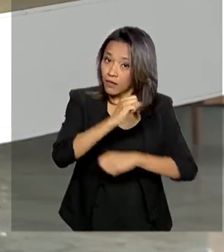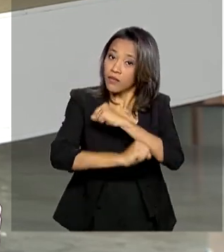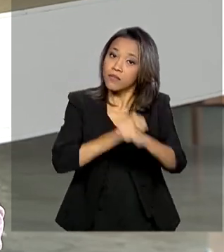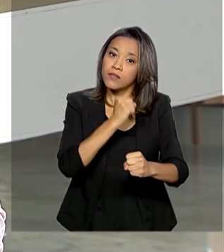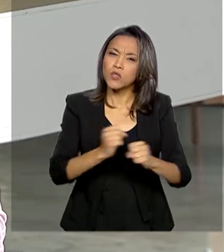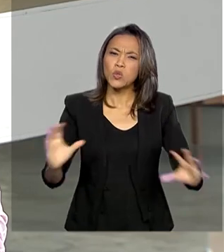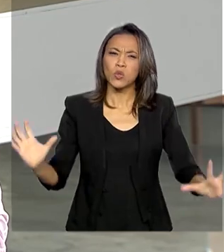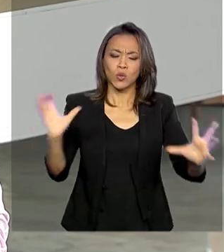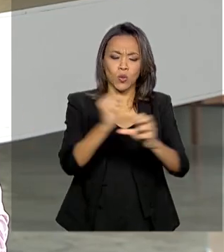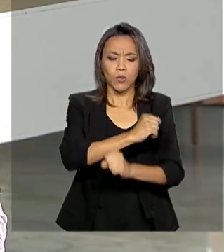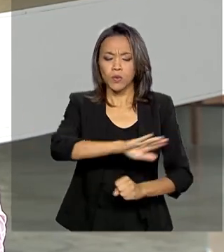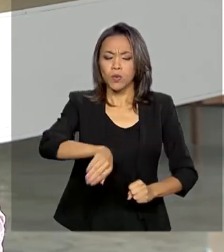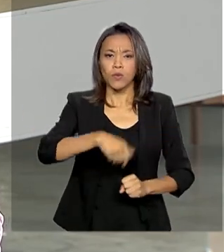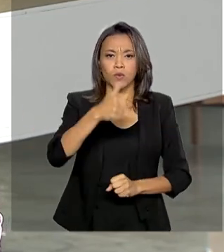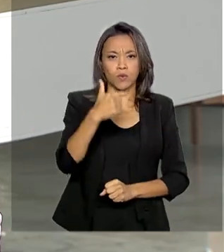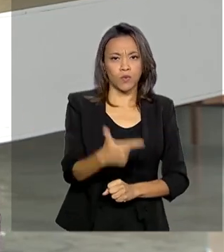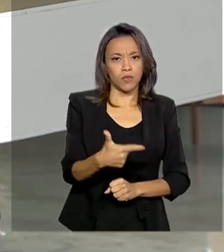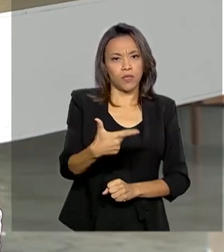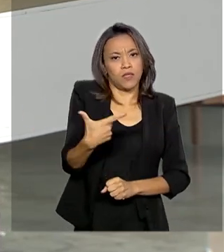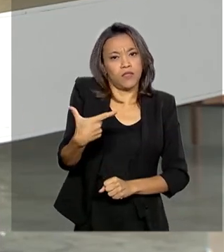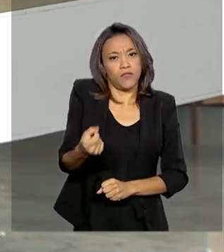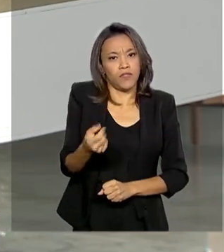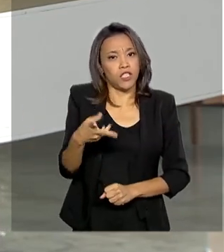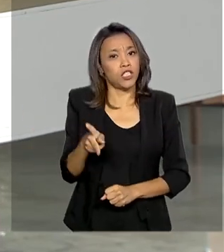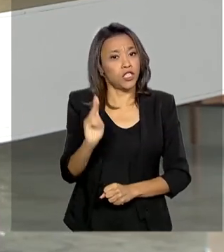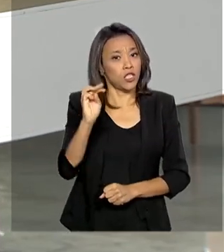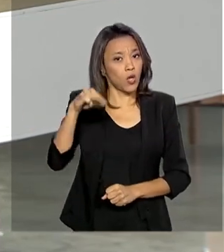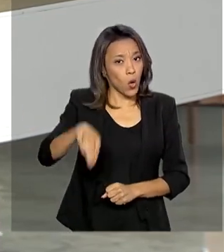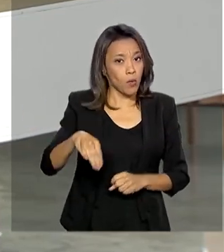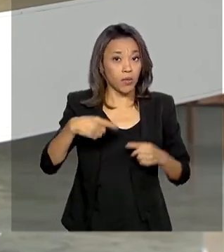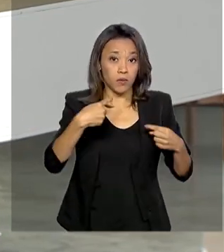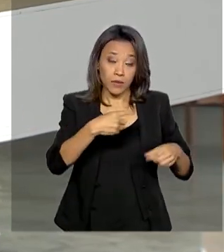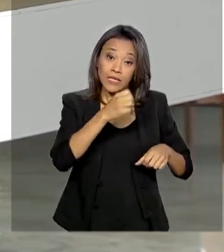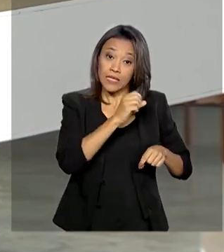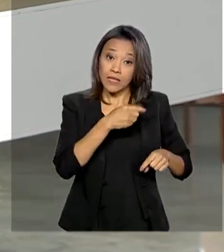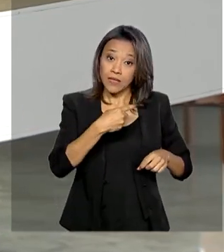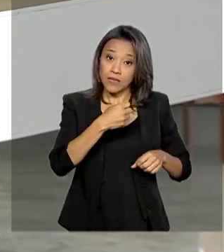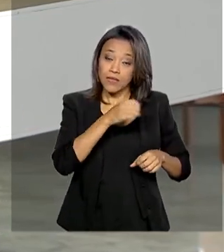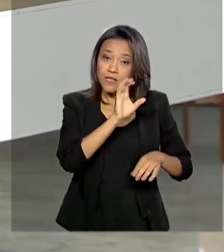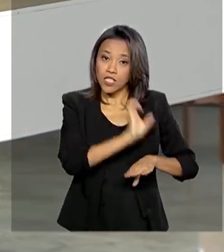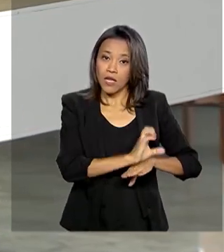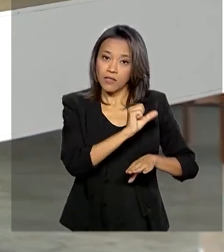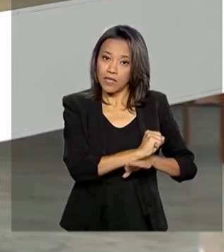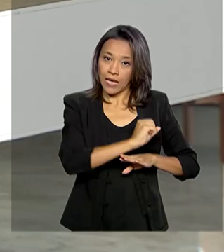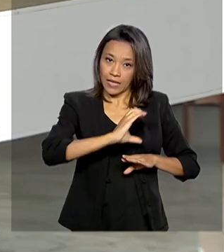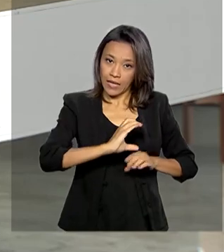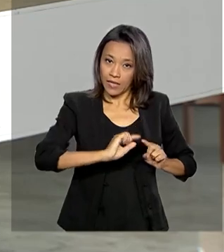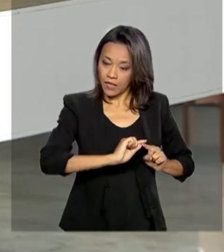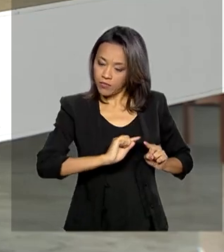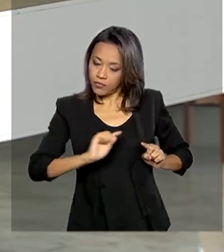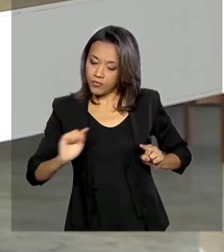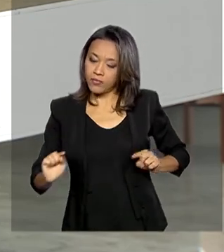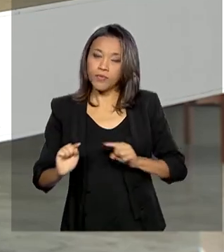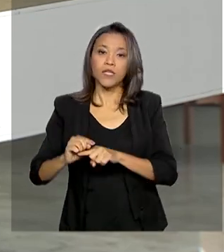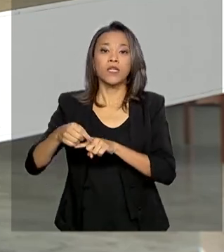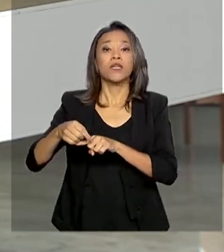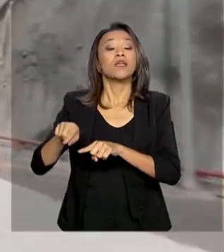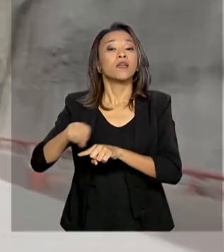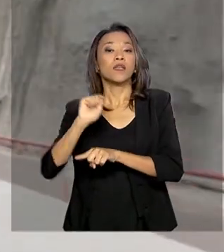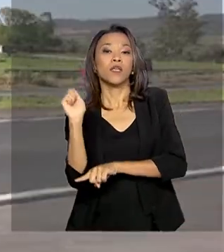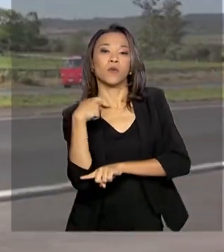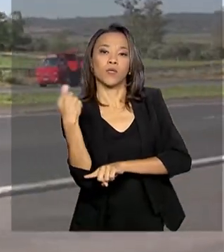concedidos 220 quilômetros na divisa de Santa Catarina com o Rio Grande do Sul. O governo prevê